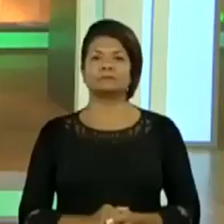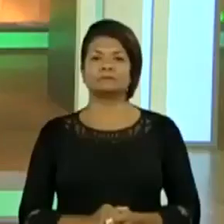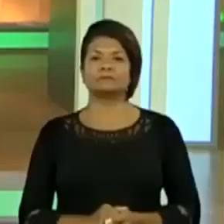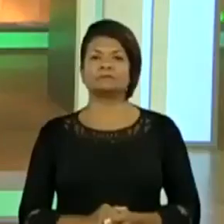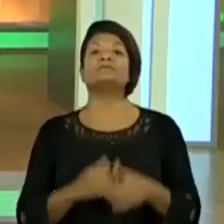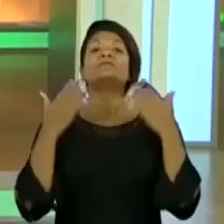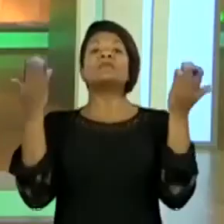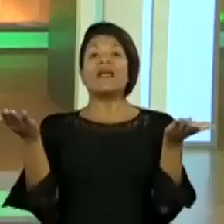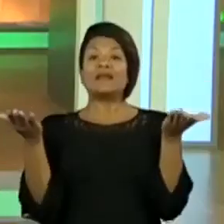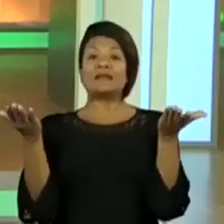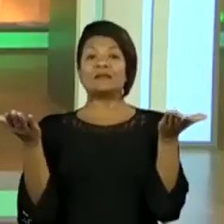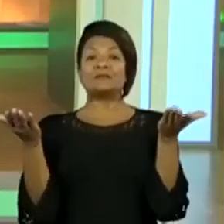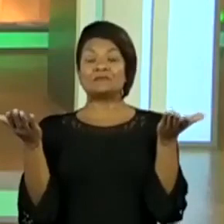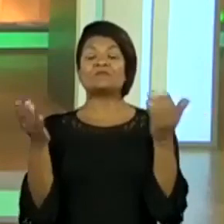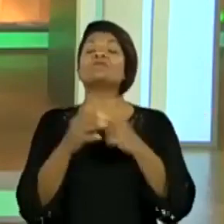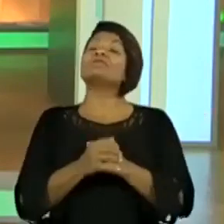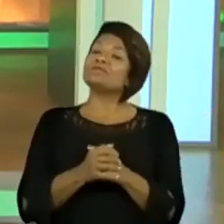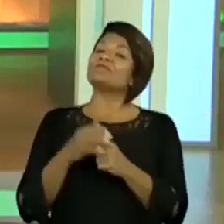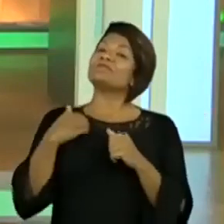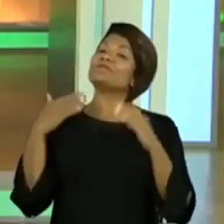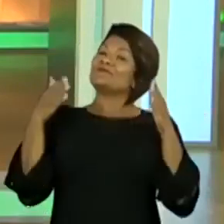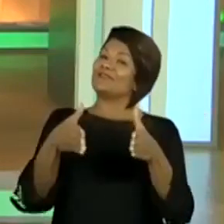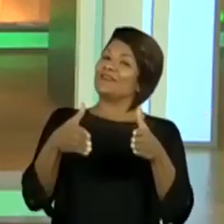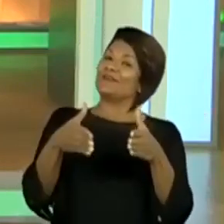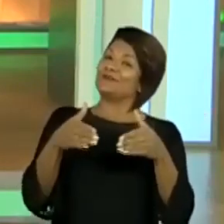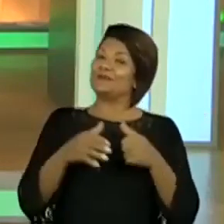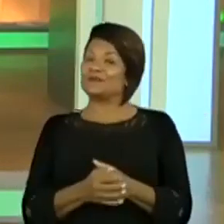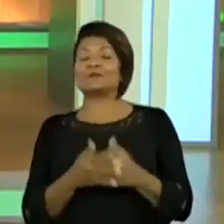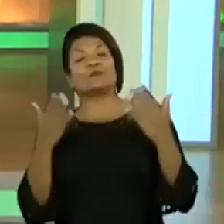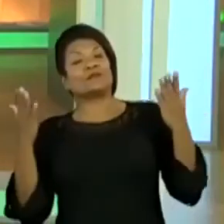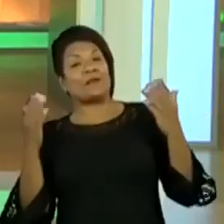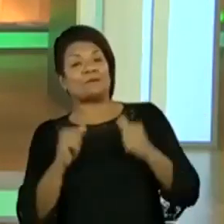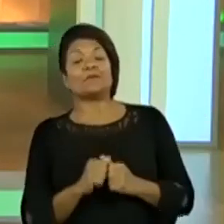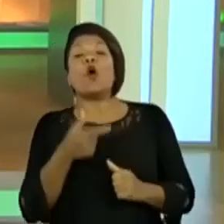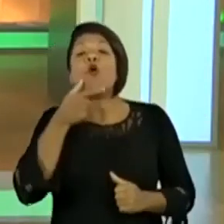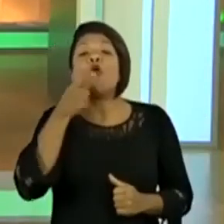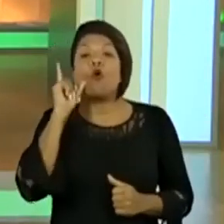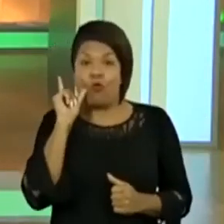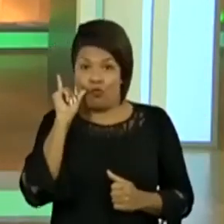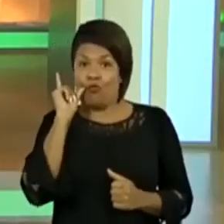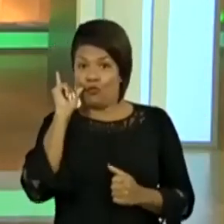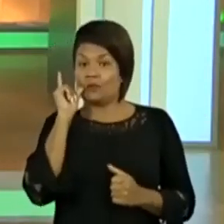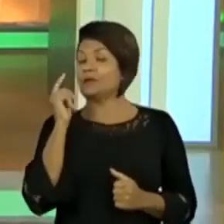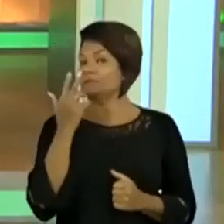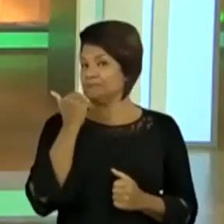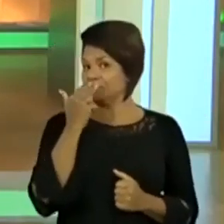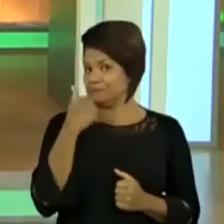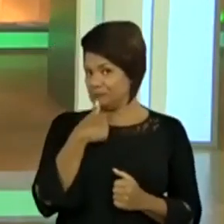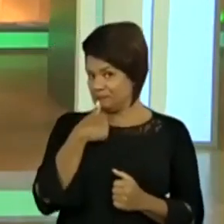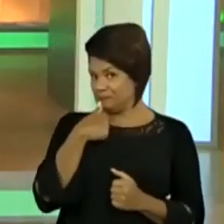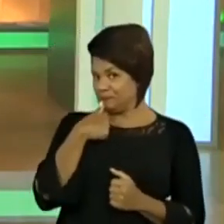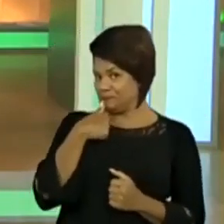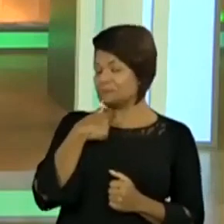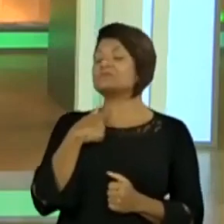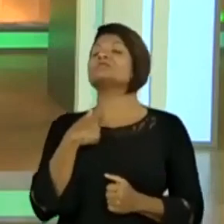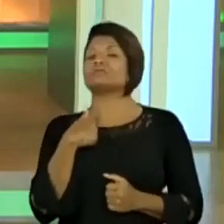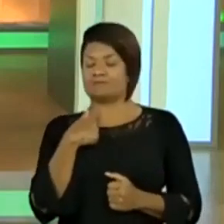E aí galera, chegamos! Pois é, ontem o Pro Rodrigo, ele terminou o dia,